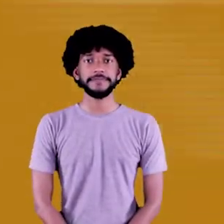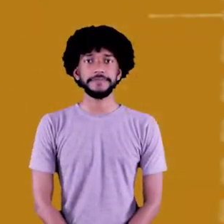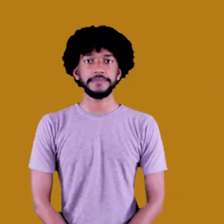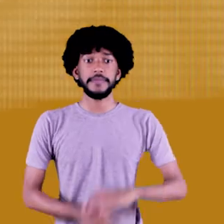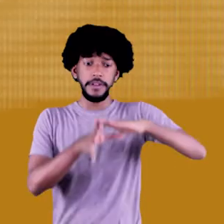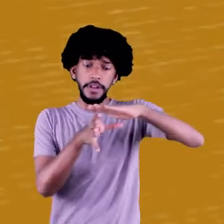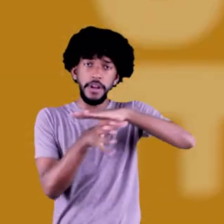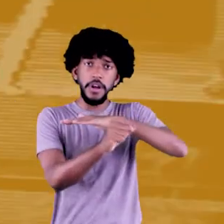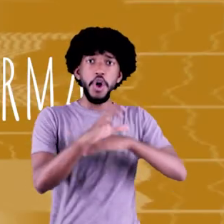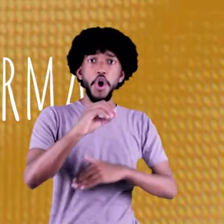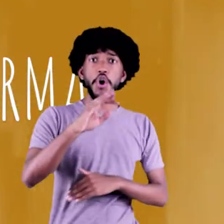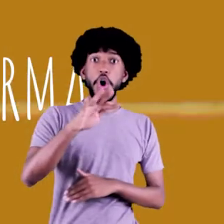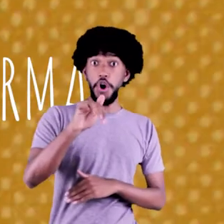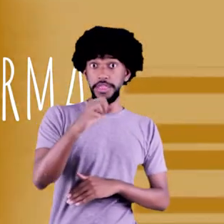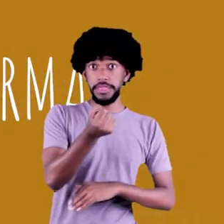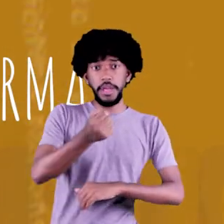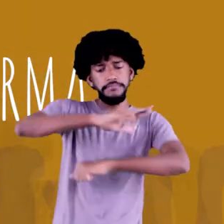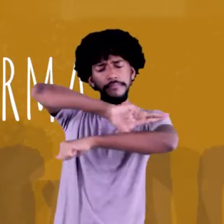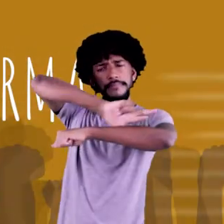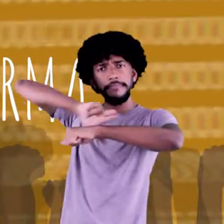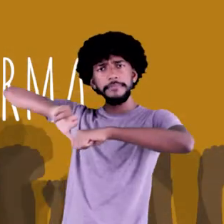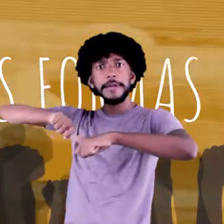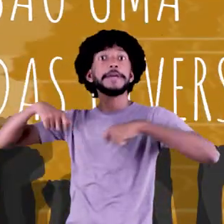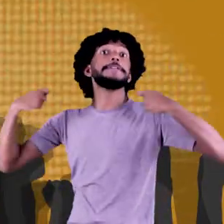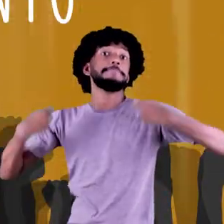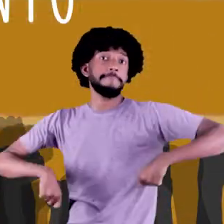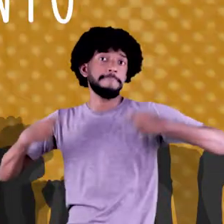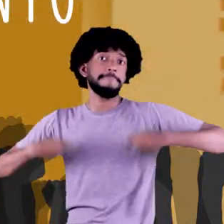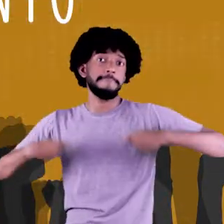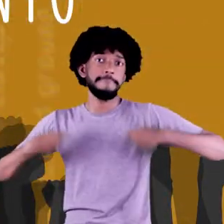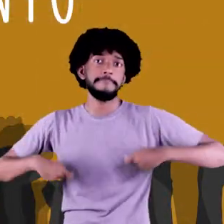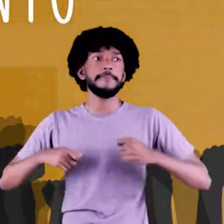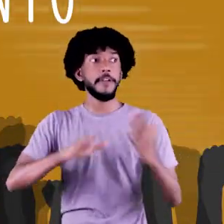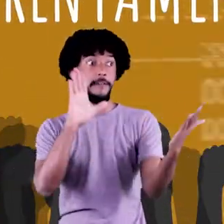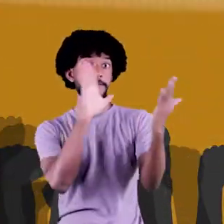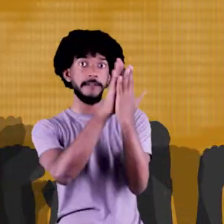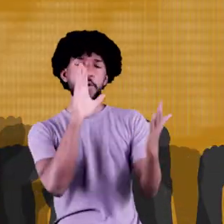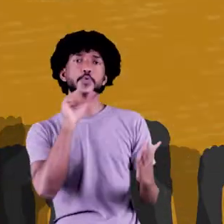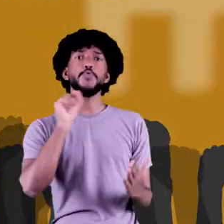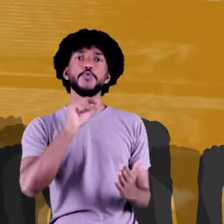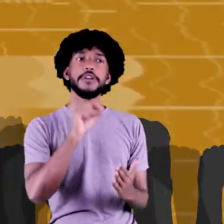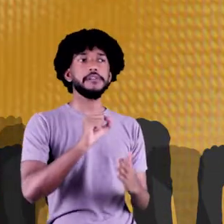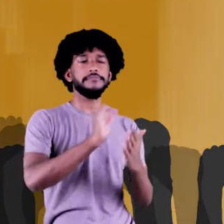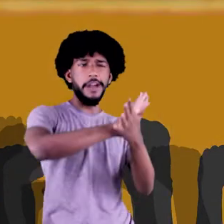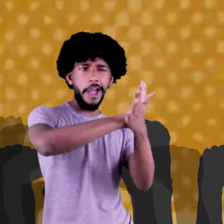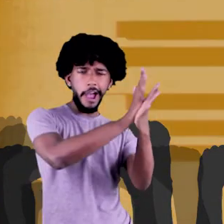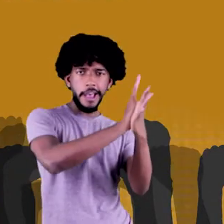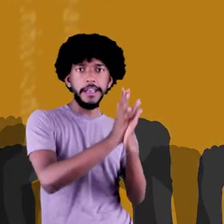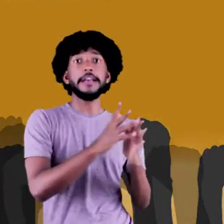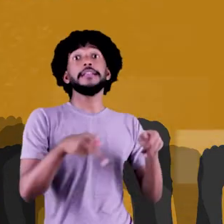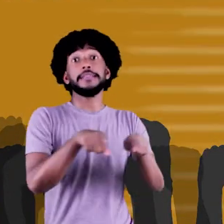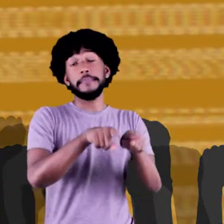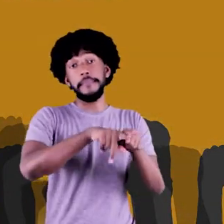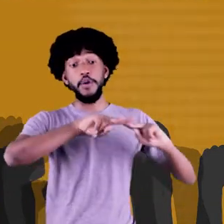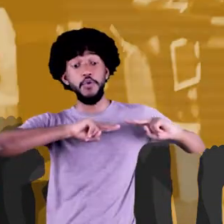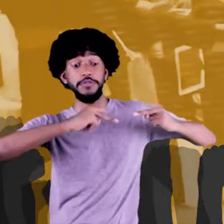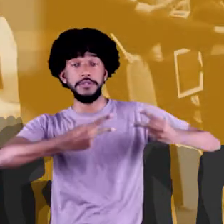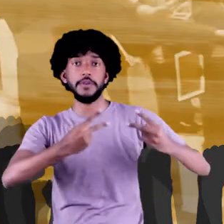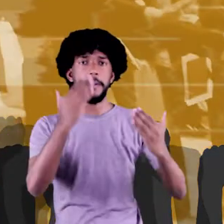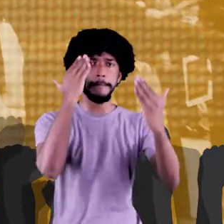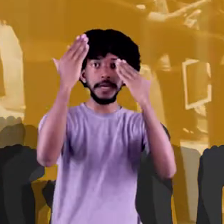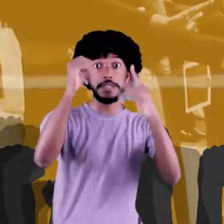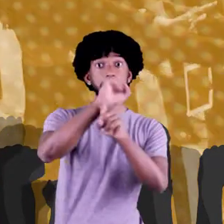As cotas raciais são uma das diversas formas necessárias de enfrentamento do racismo e de seus efeitos psicossociais.